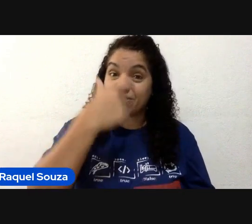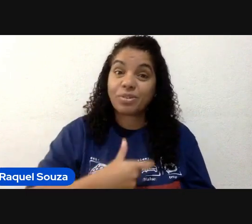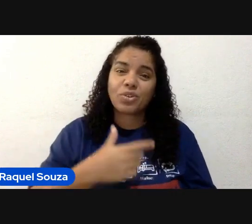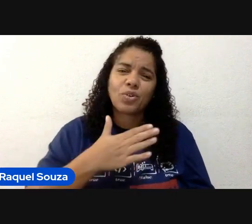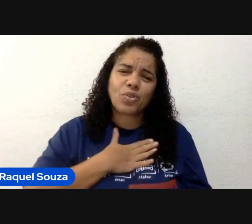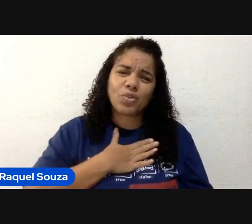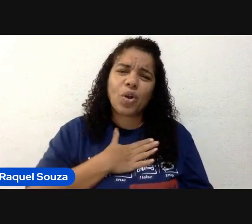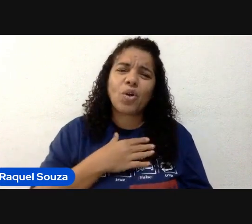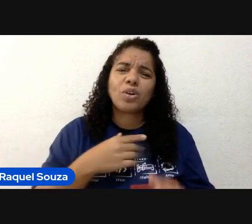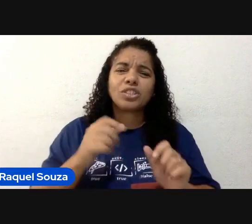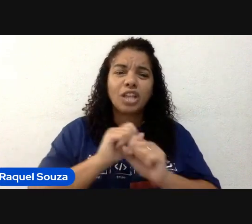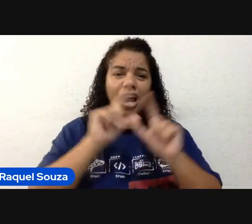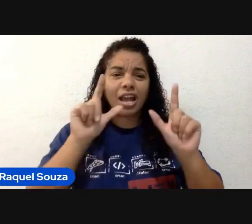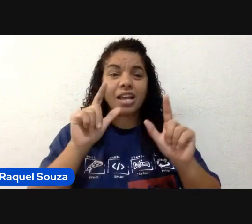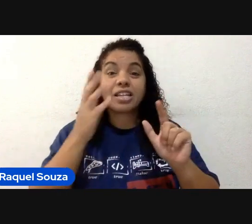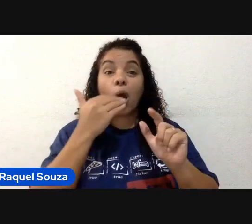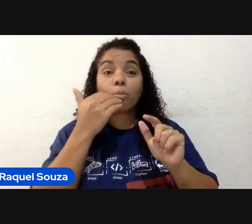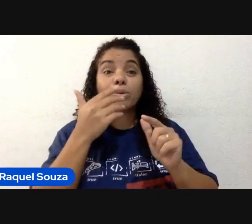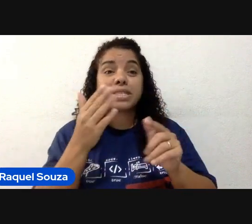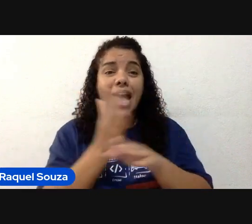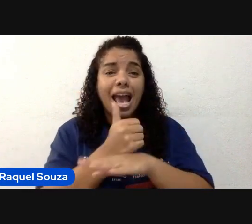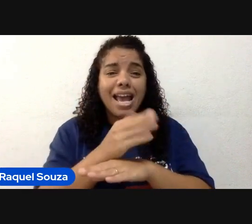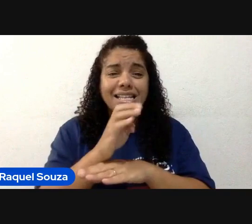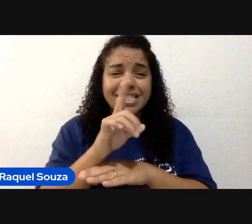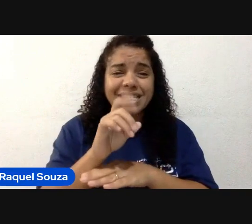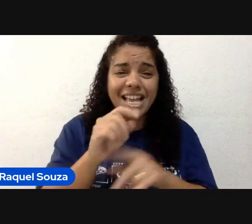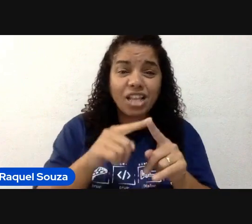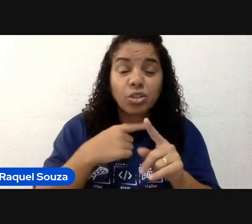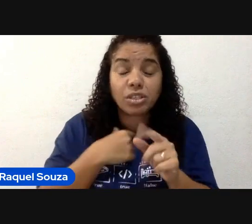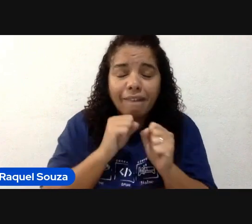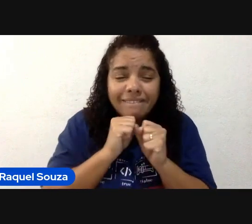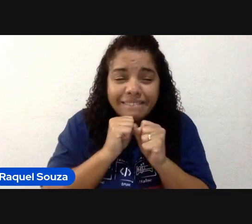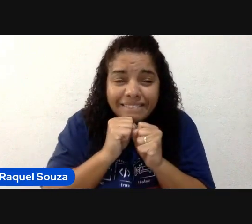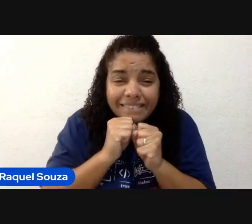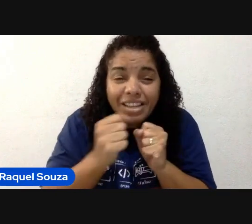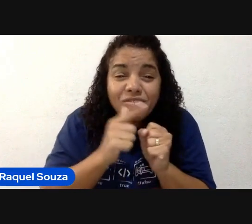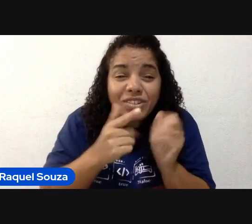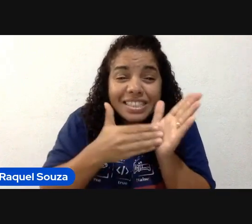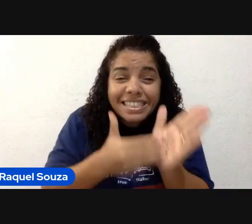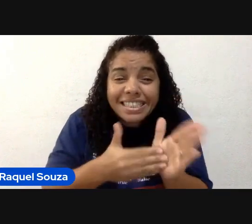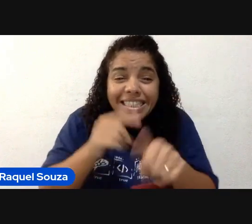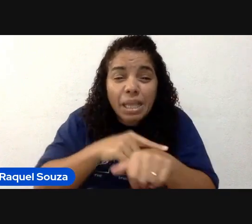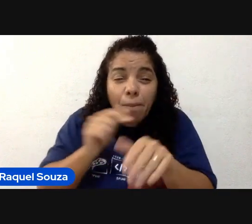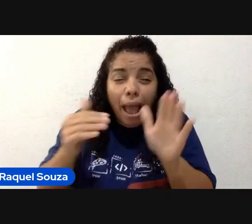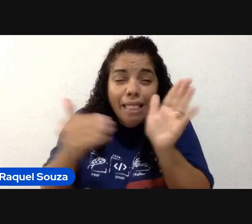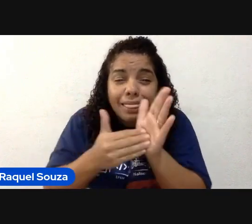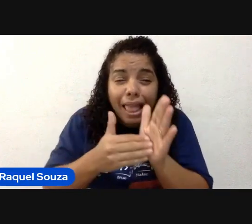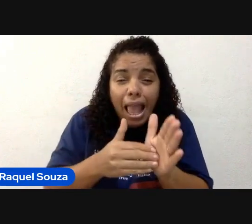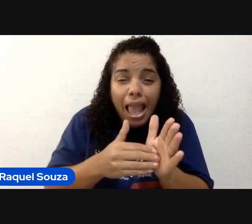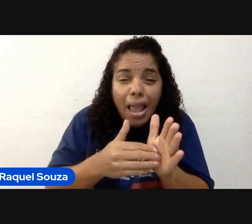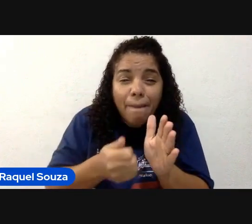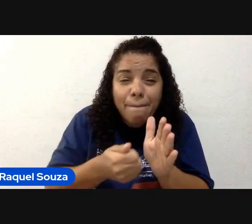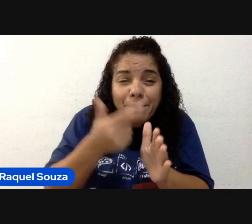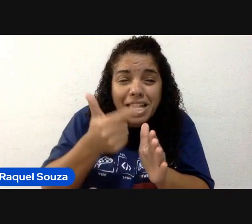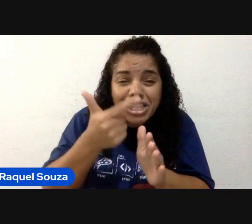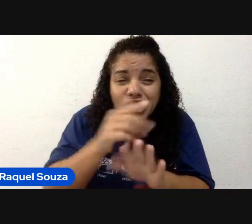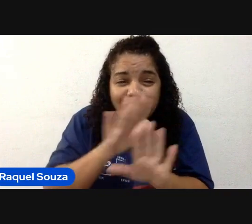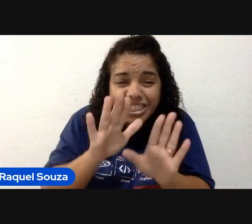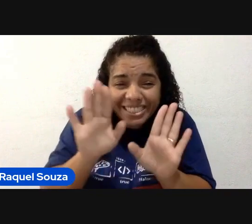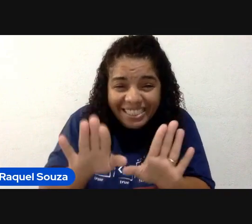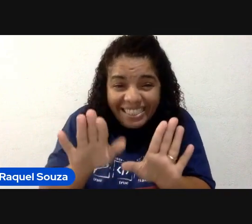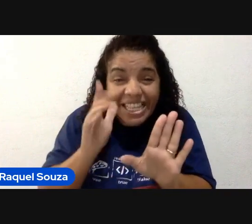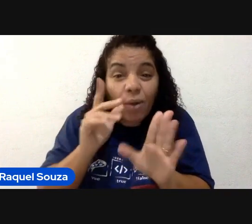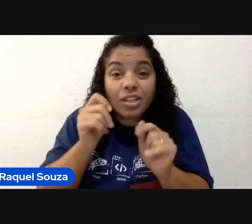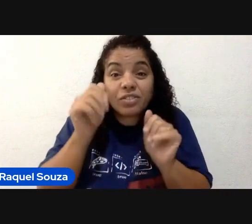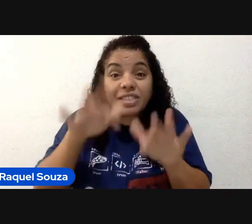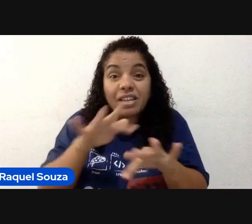cedo, imagino que a galera gosta de almoçar cedo também. Eu vou me esforçar para me manter no tempo aqui até meio dia. Eu acho que o conteúdo vai estar na finalização,